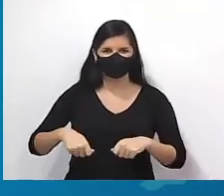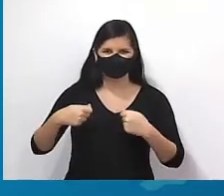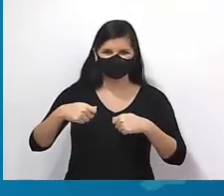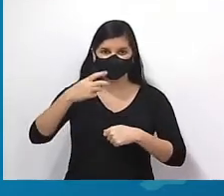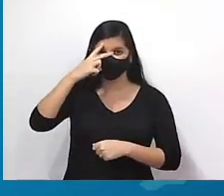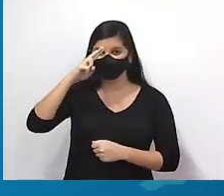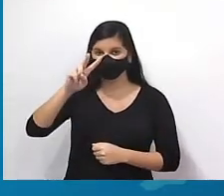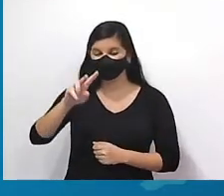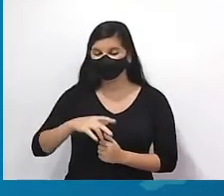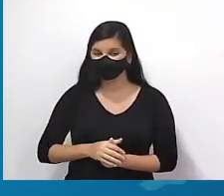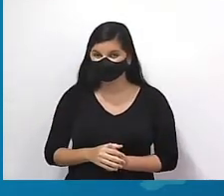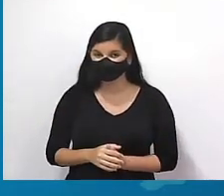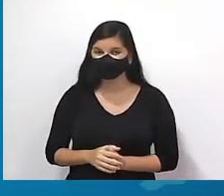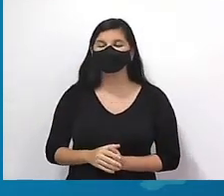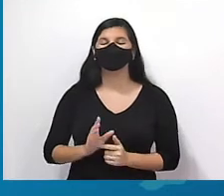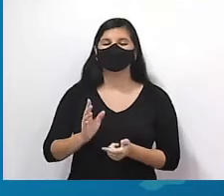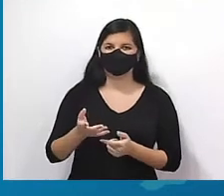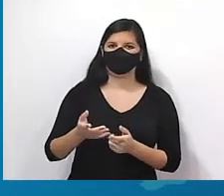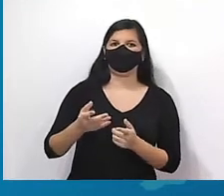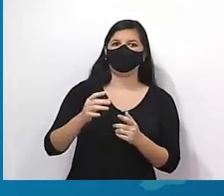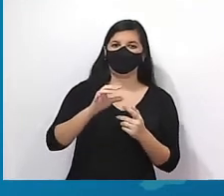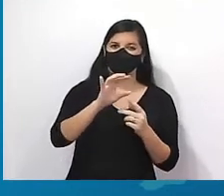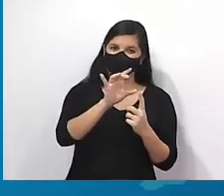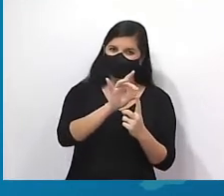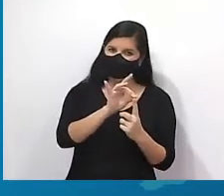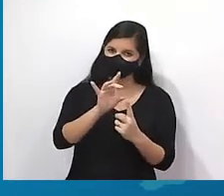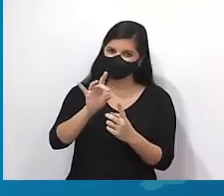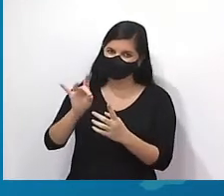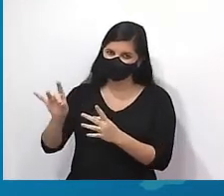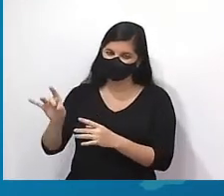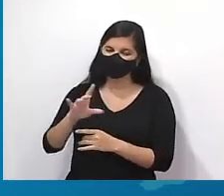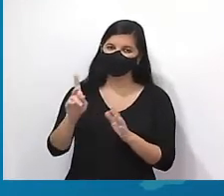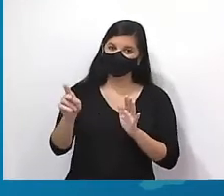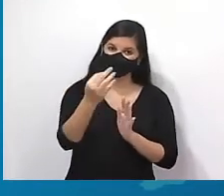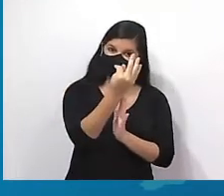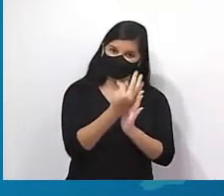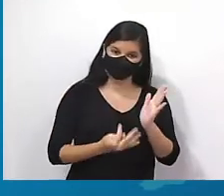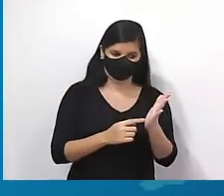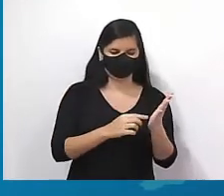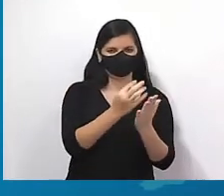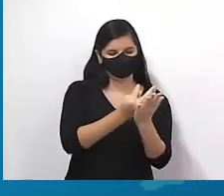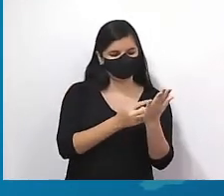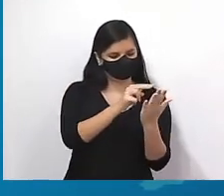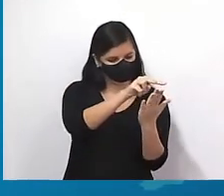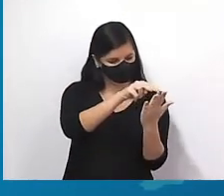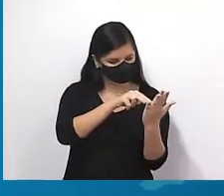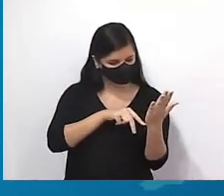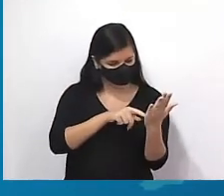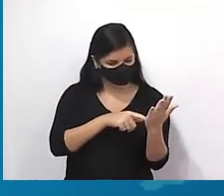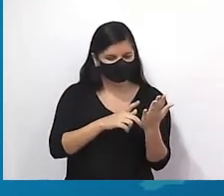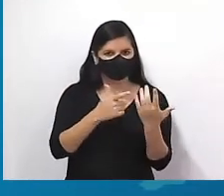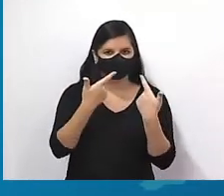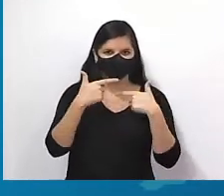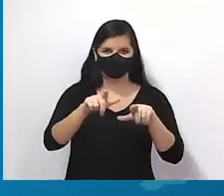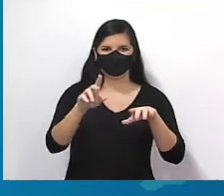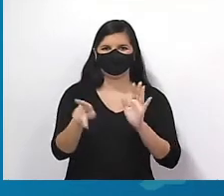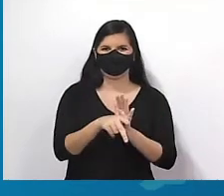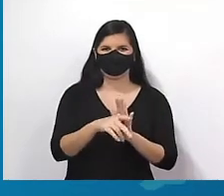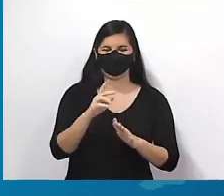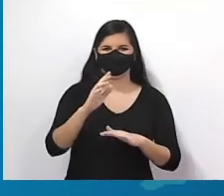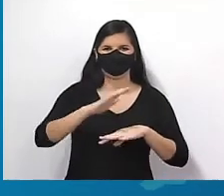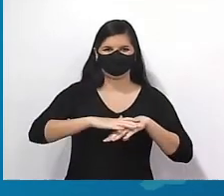lembrar de algumas especificidades que o texto vai lhe dizer. Linguagem matemática pura, cara.